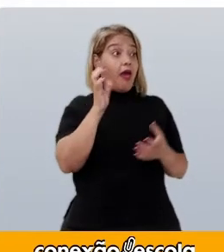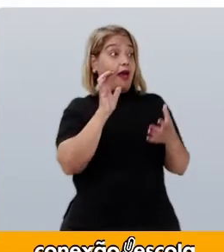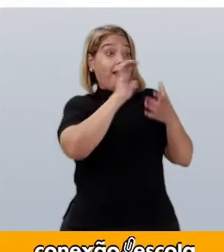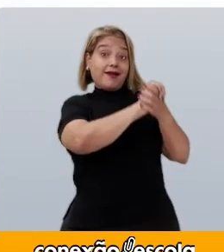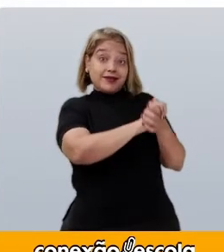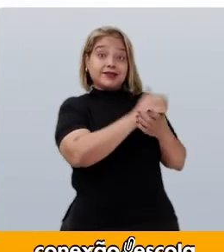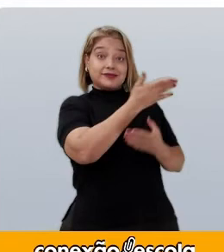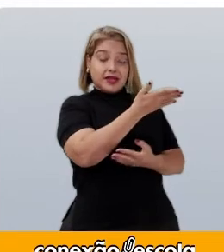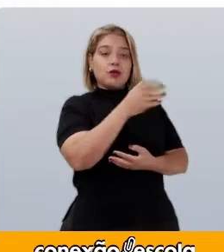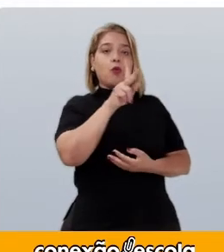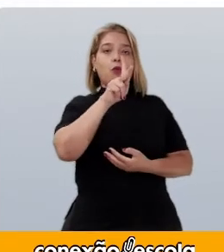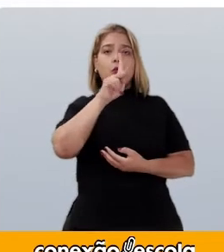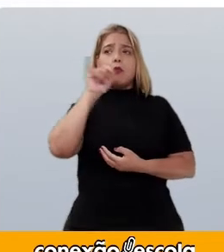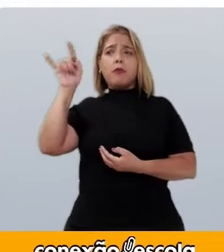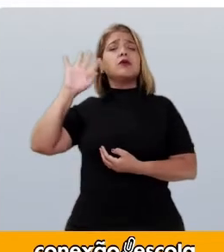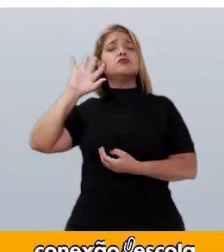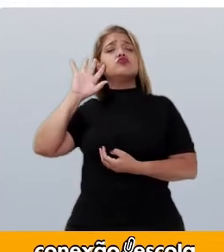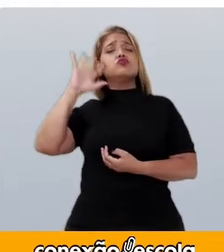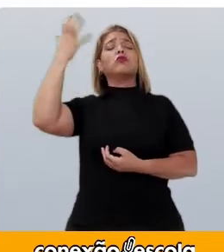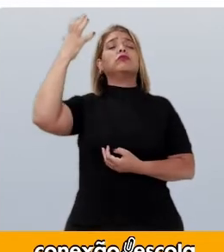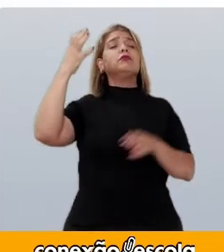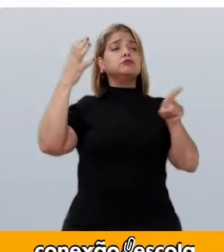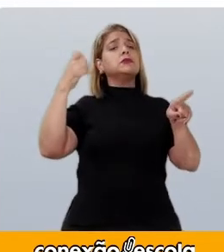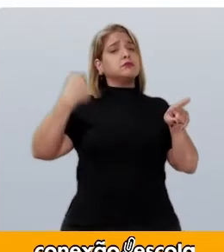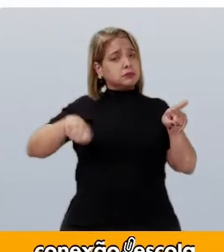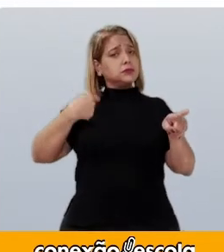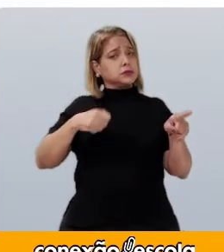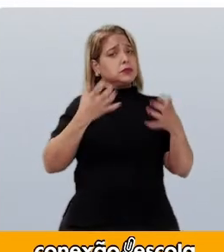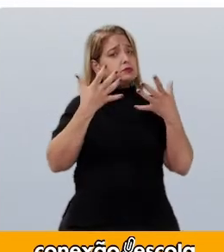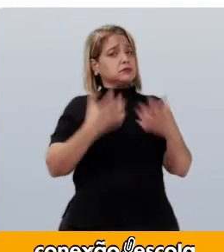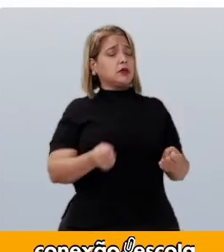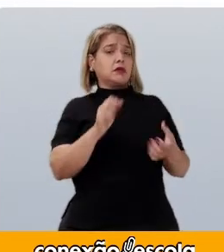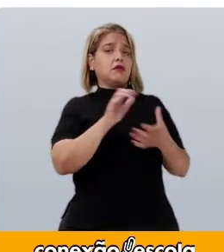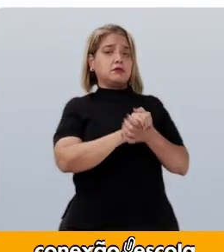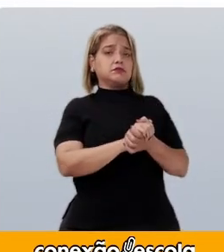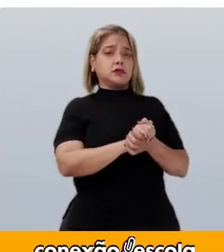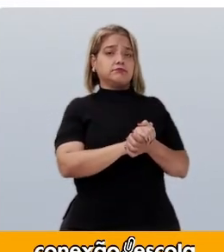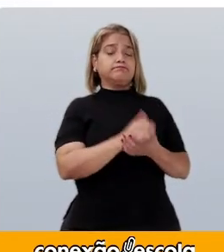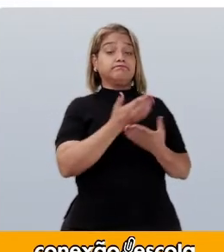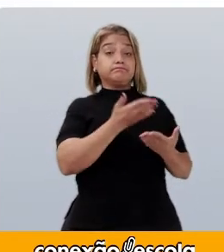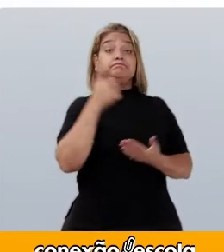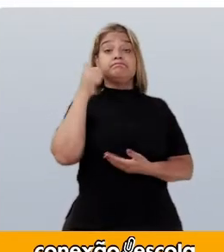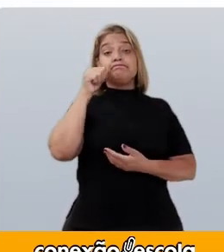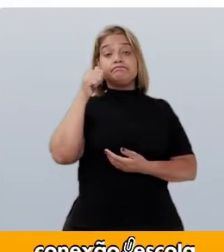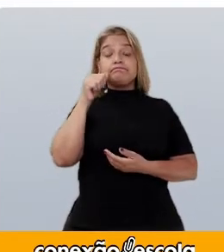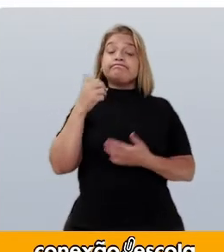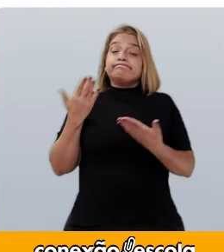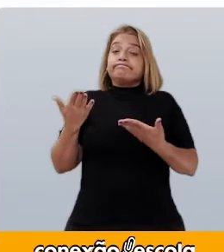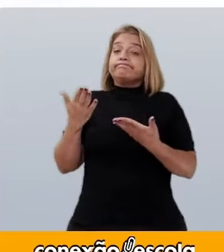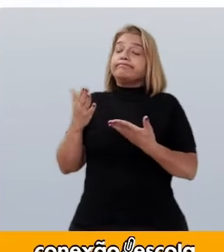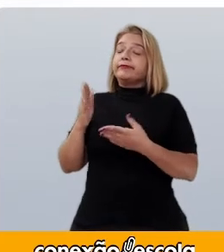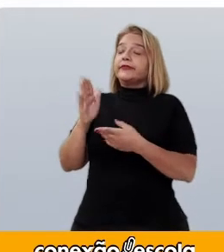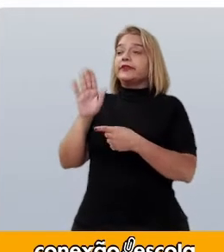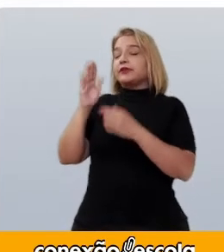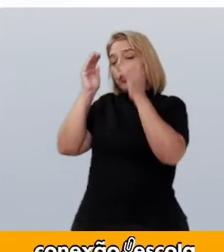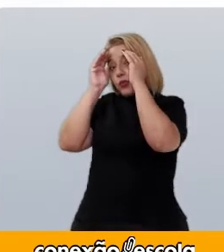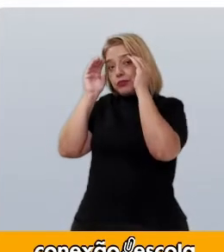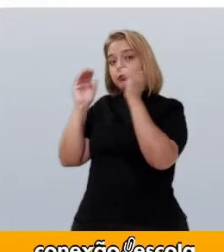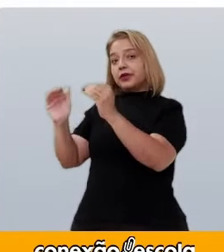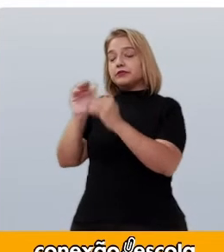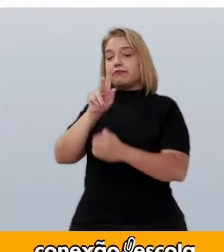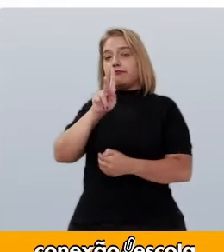pai da moça decidiu que ela havia de aceitar. Ela fez o gosto ao pai.